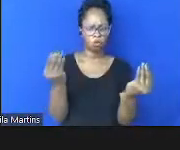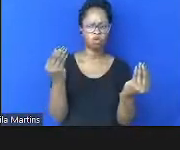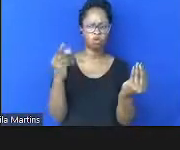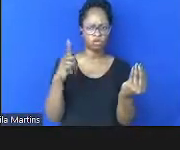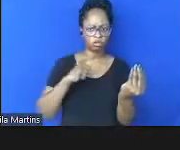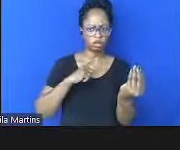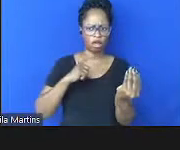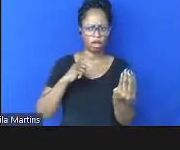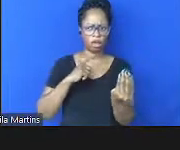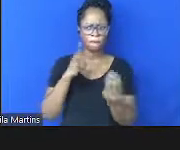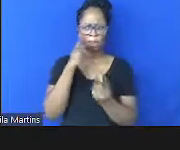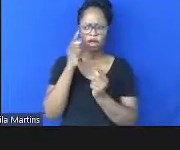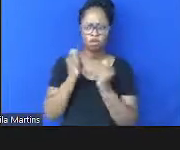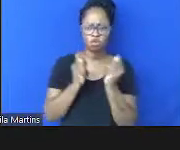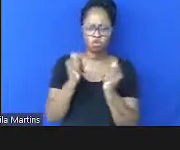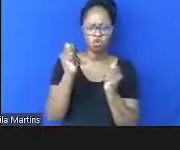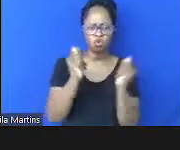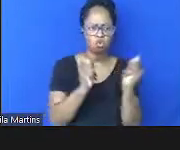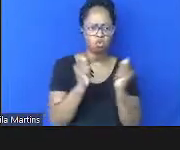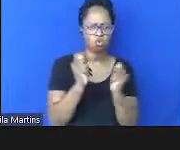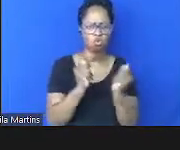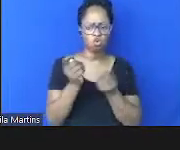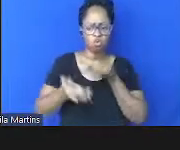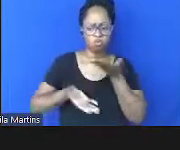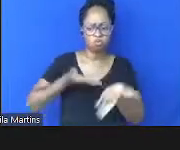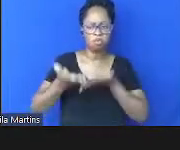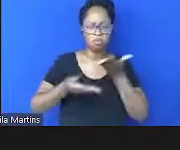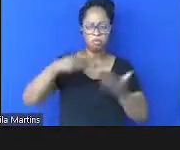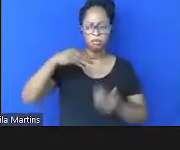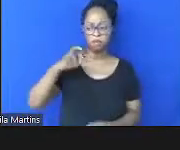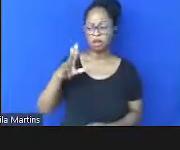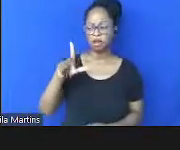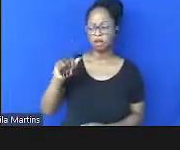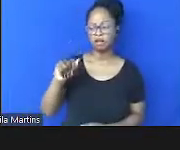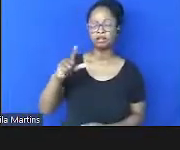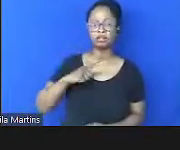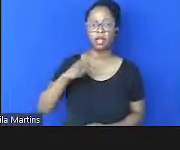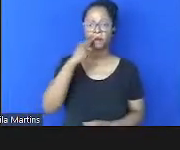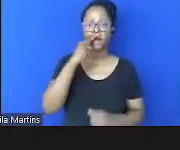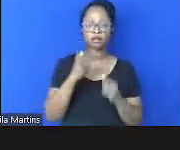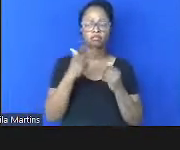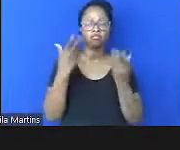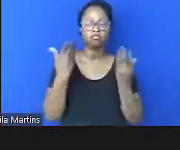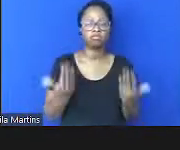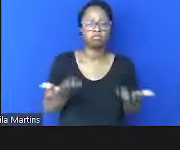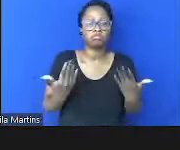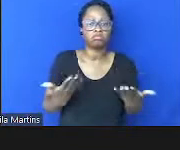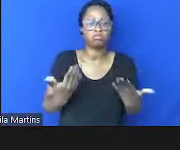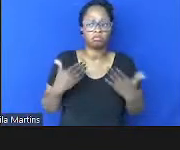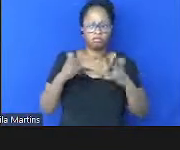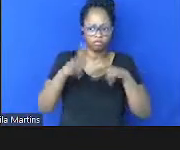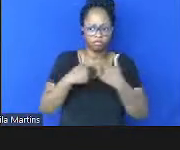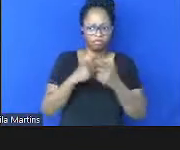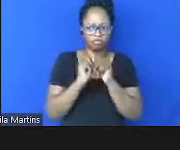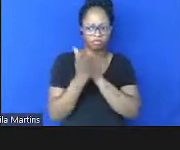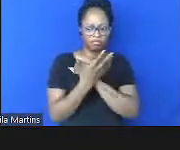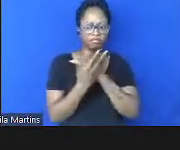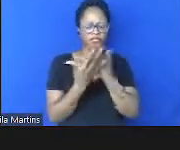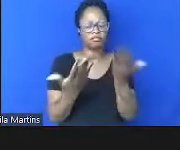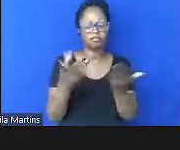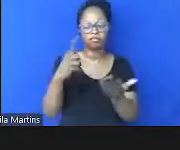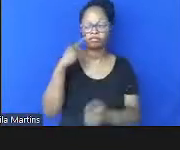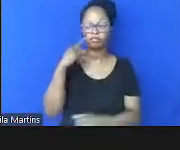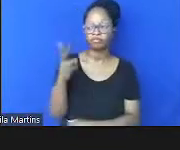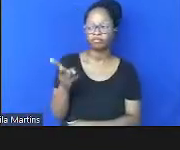medidas controladas para lidar com a malária fossem relaxados como consequência da pandemia e eles viram a